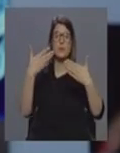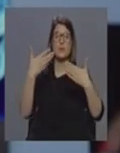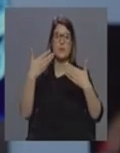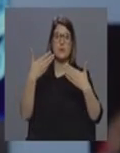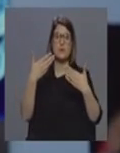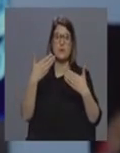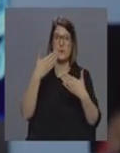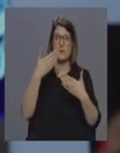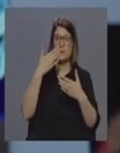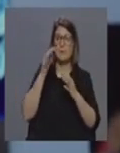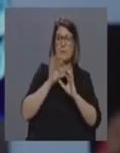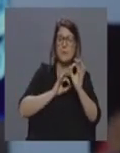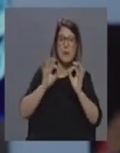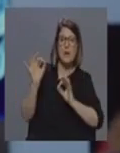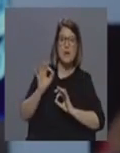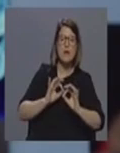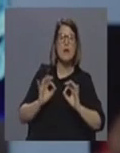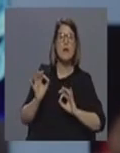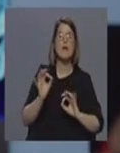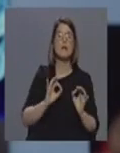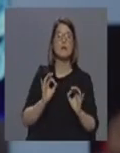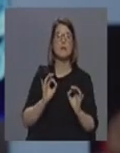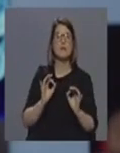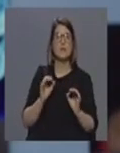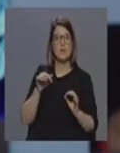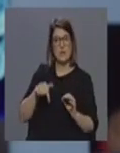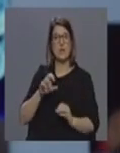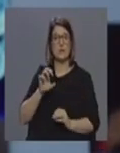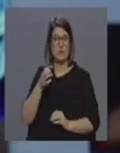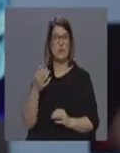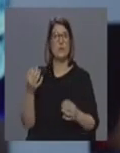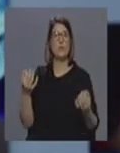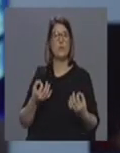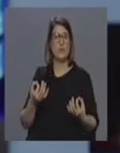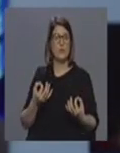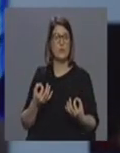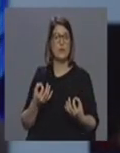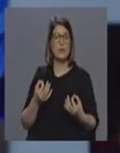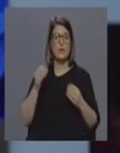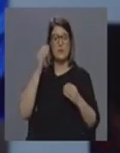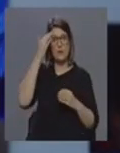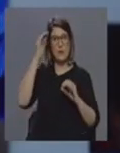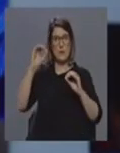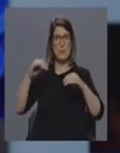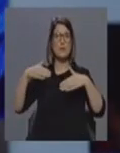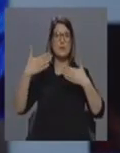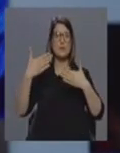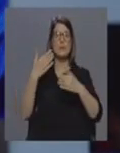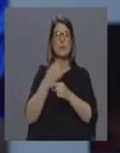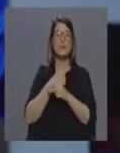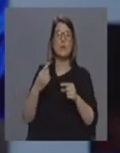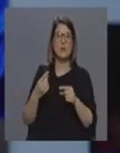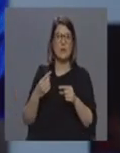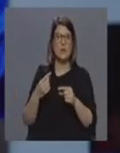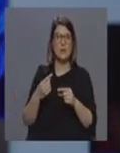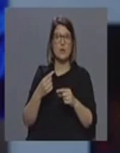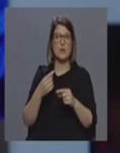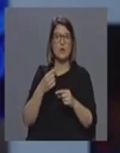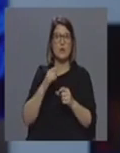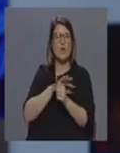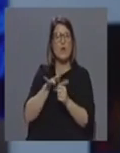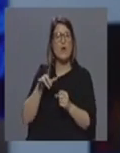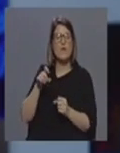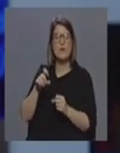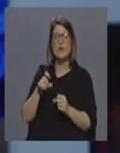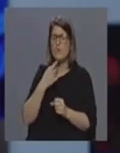desde o nível de preparação entretanto também encetámos aqui na região mas que foram feitos no início de fevereiro quando o pico ao fim ao cabo de incidência do novo coronavírus